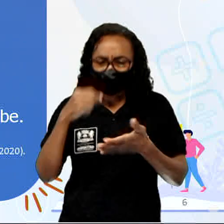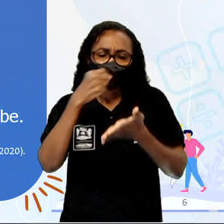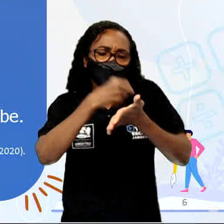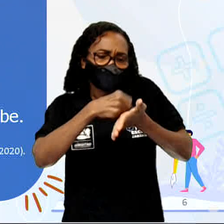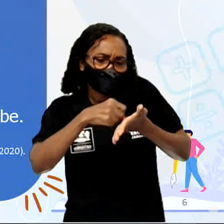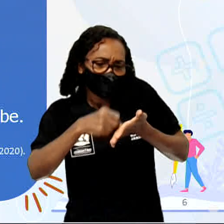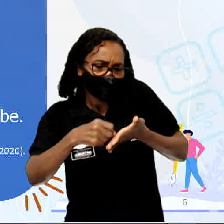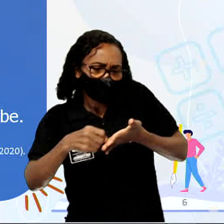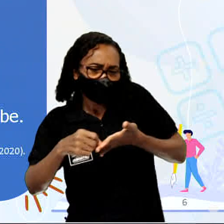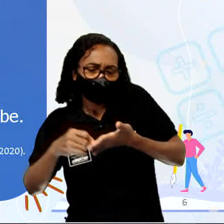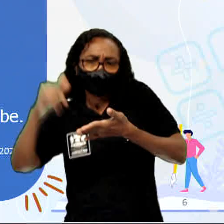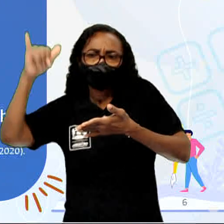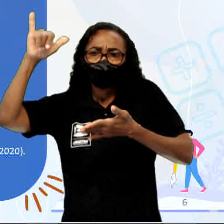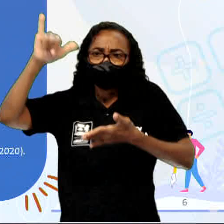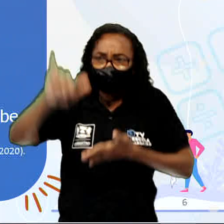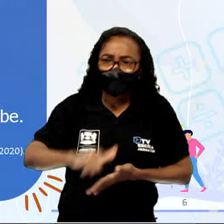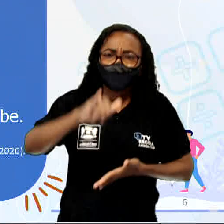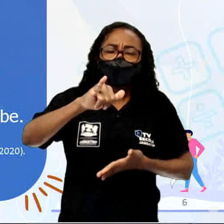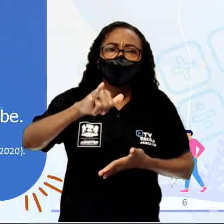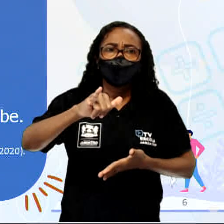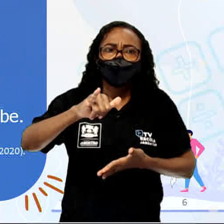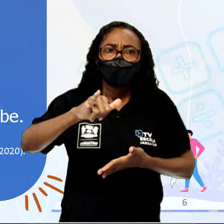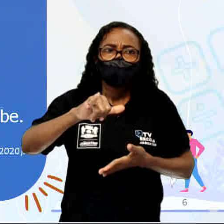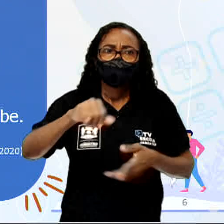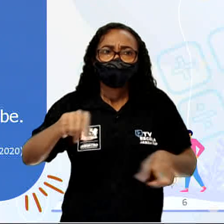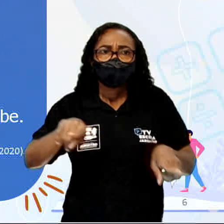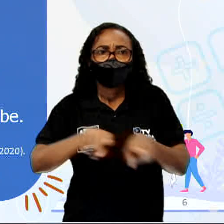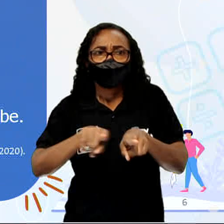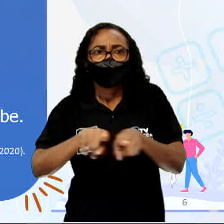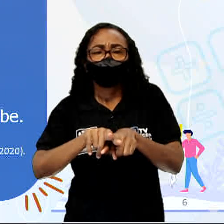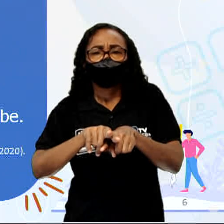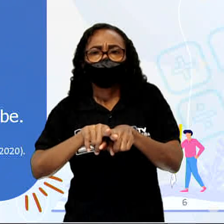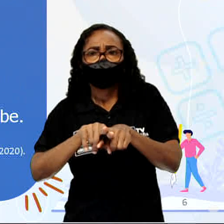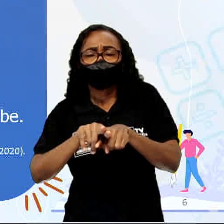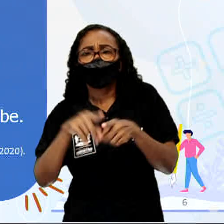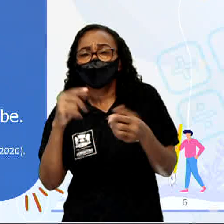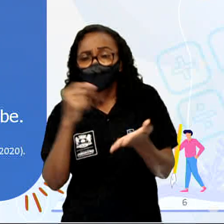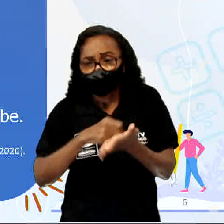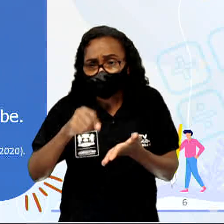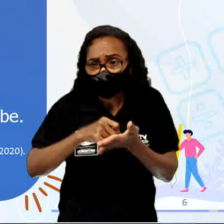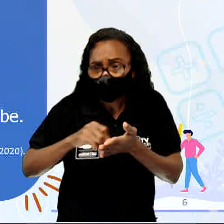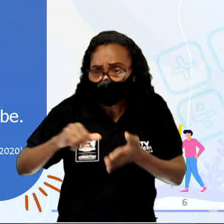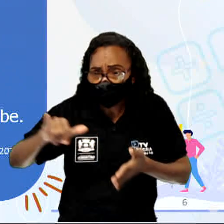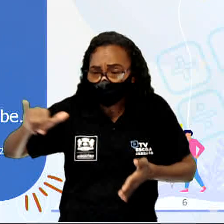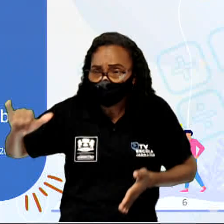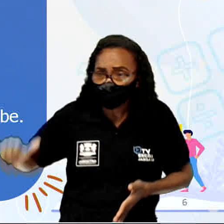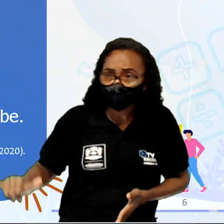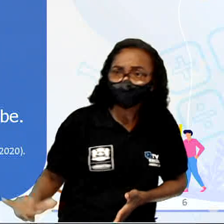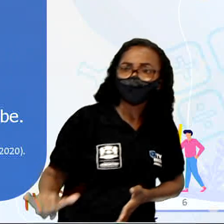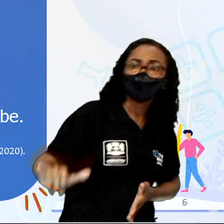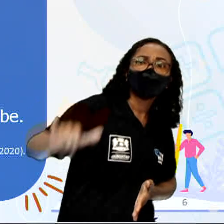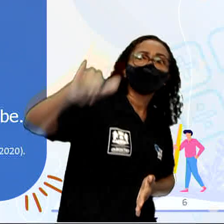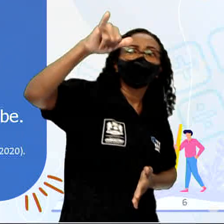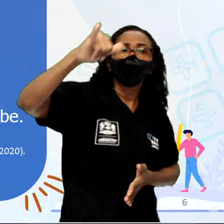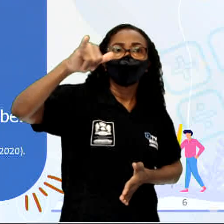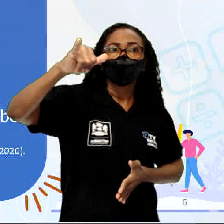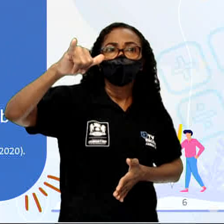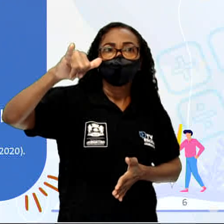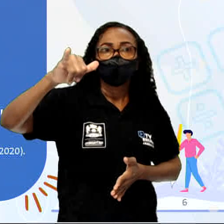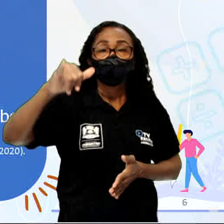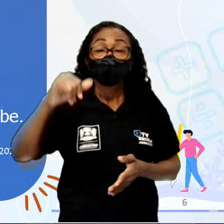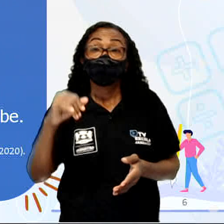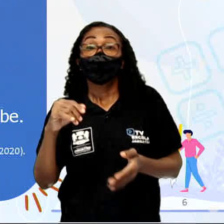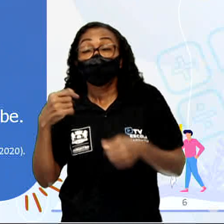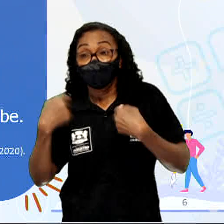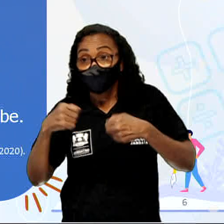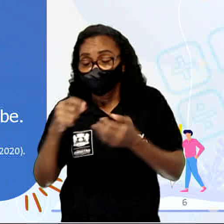pouso do mesmo modo que se escreve o voo. É preciso escrever o ninho do